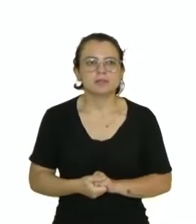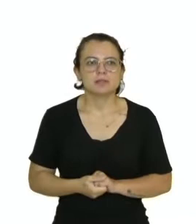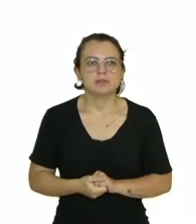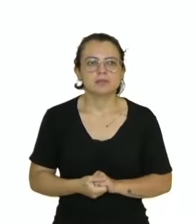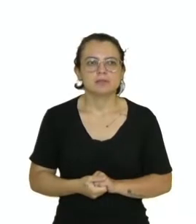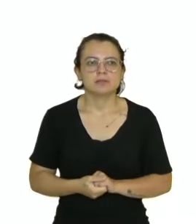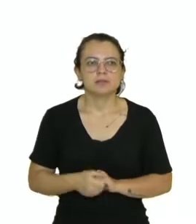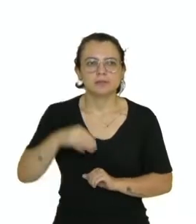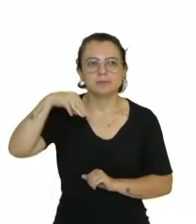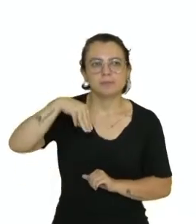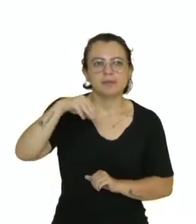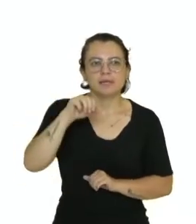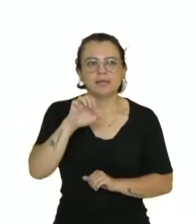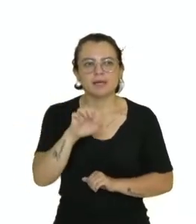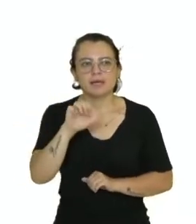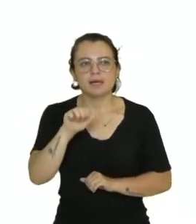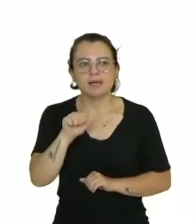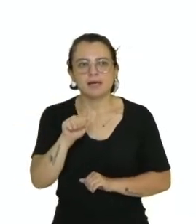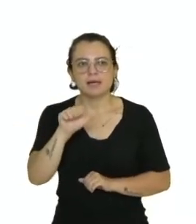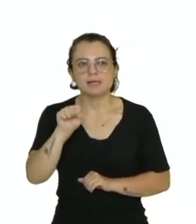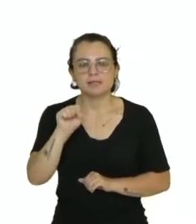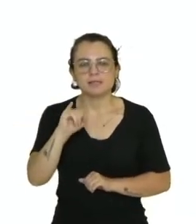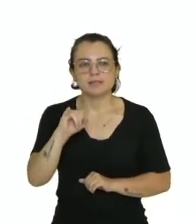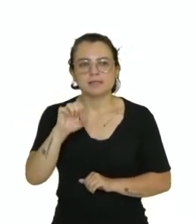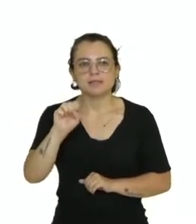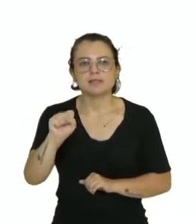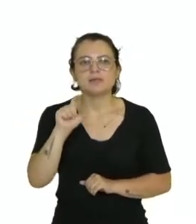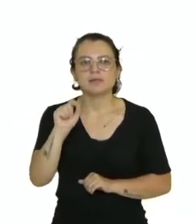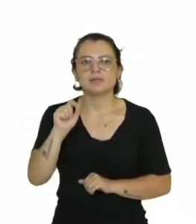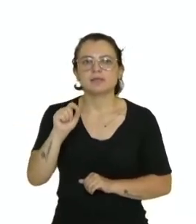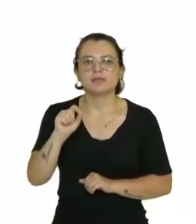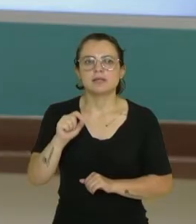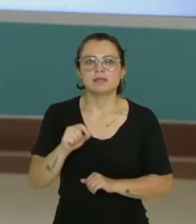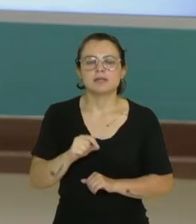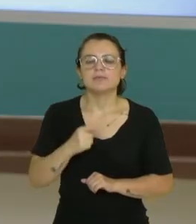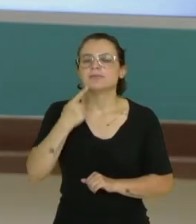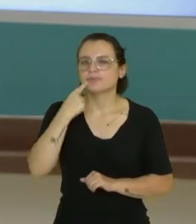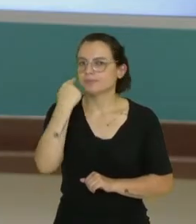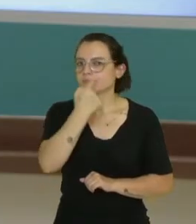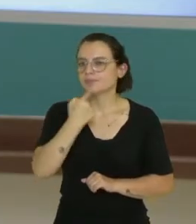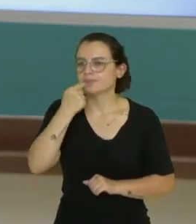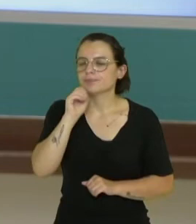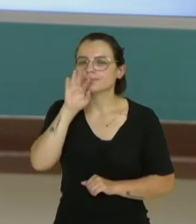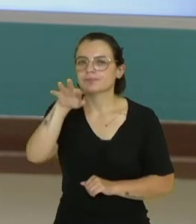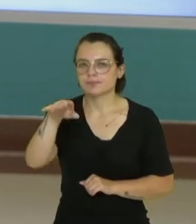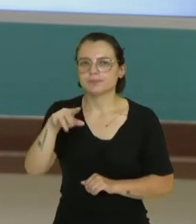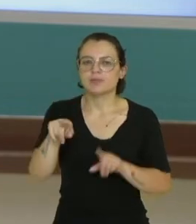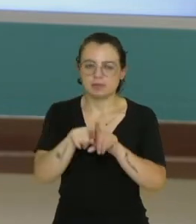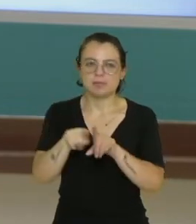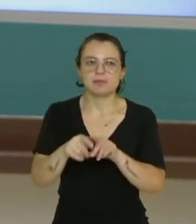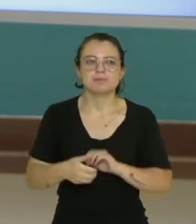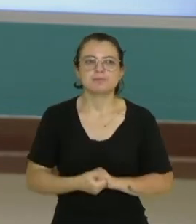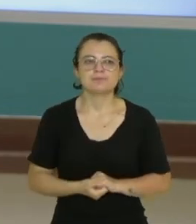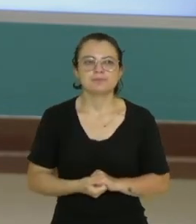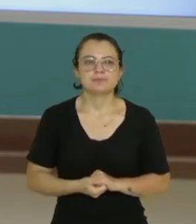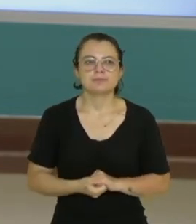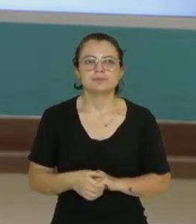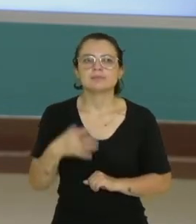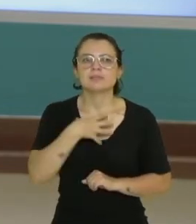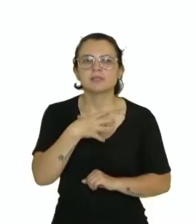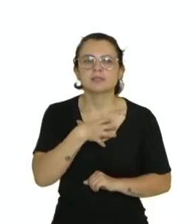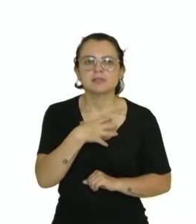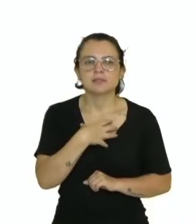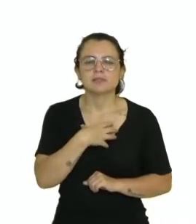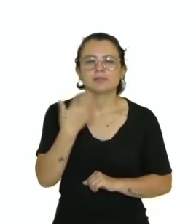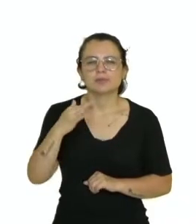morbivirus. A transmissão ocorre por via aérea também, parecido com os outros vírus. Sintomas como